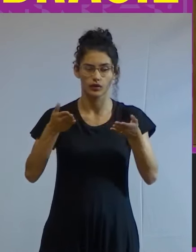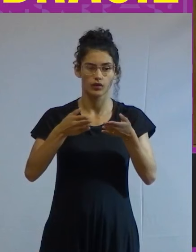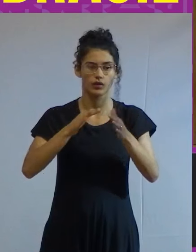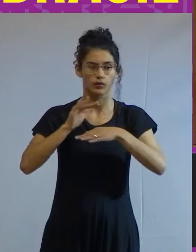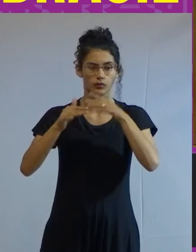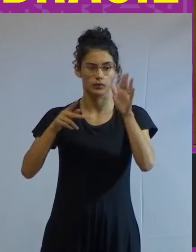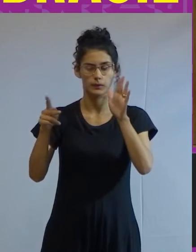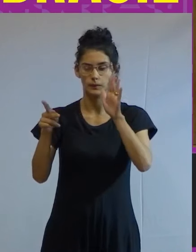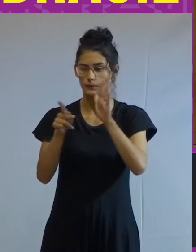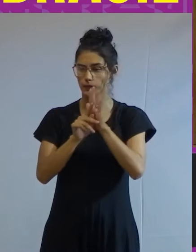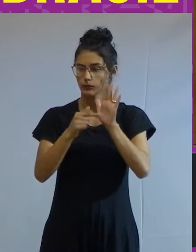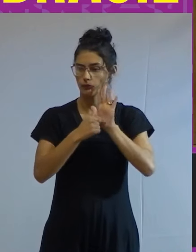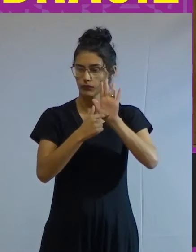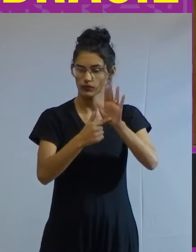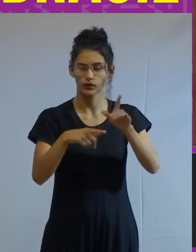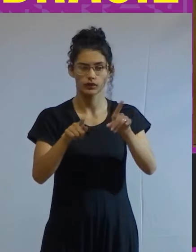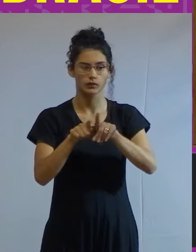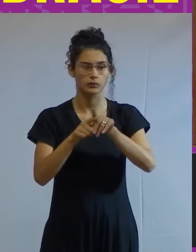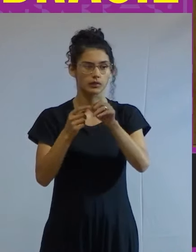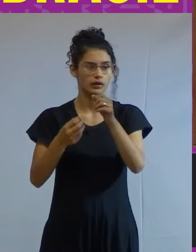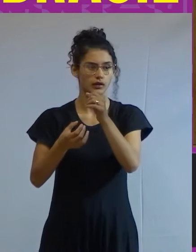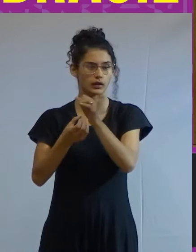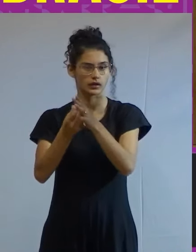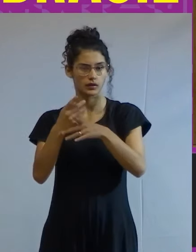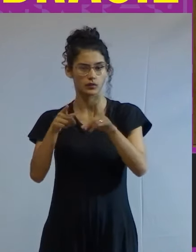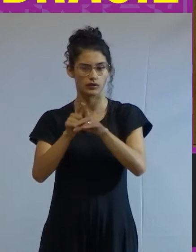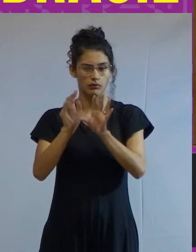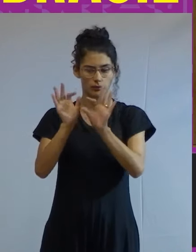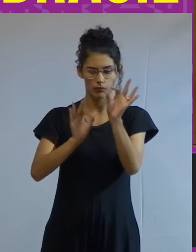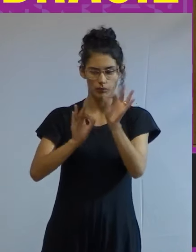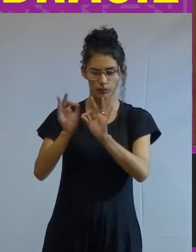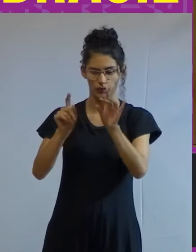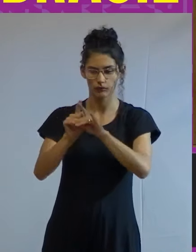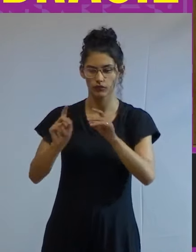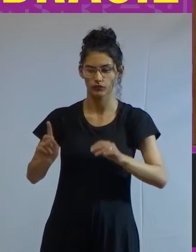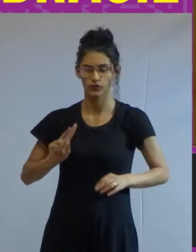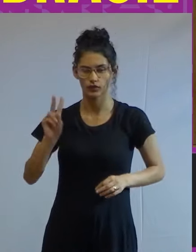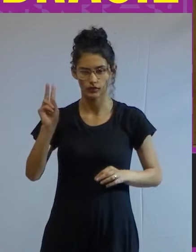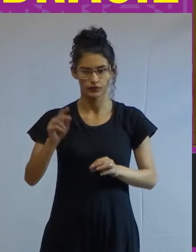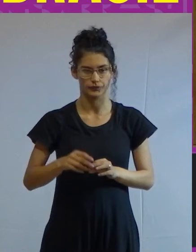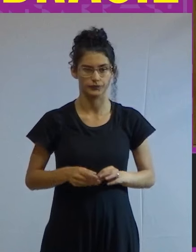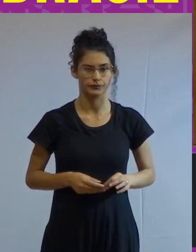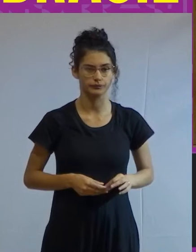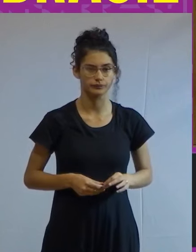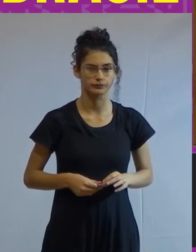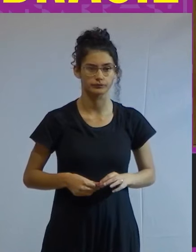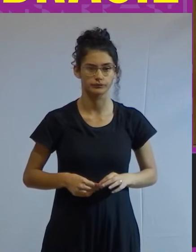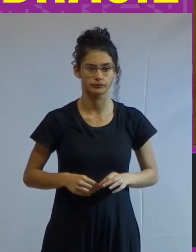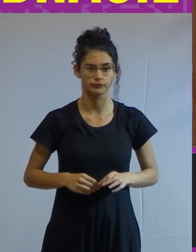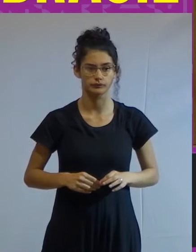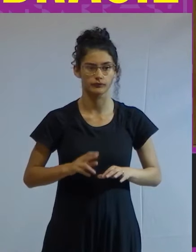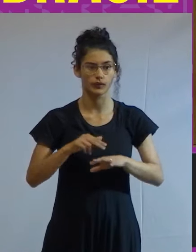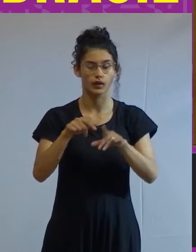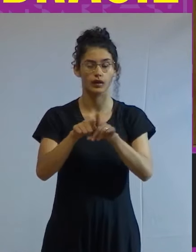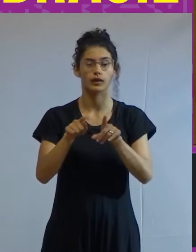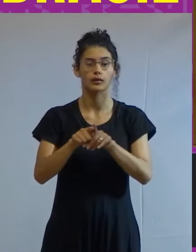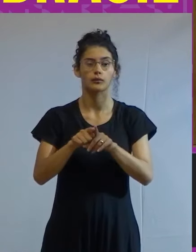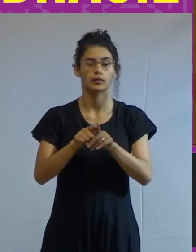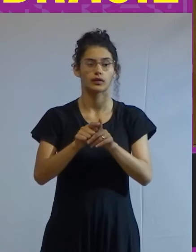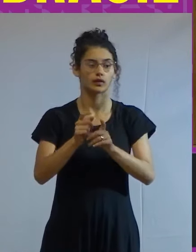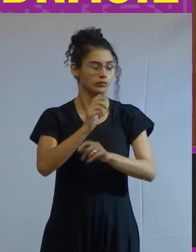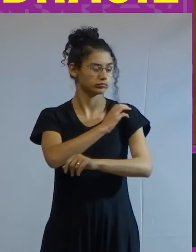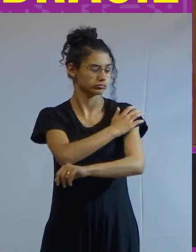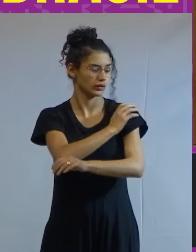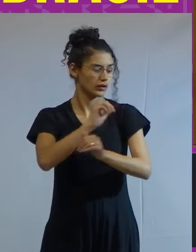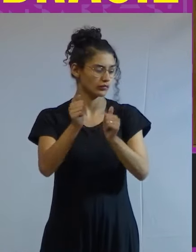movimentos operados pela produção e extração de valor excedente posiciona categorialmente o racismo